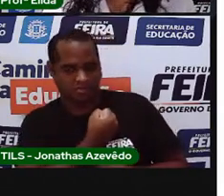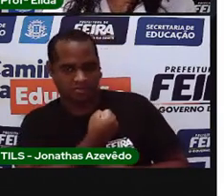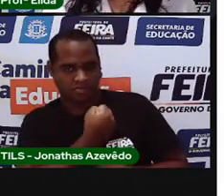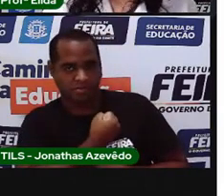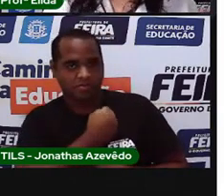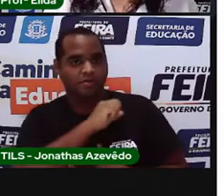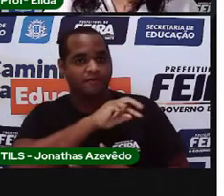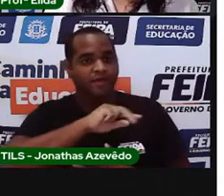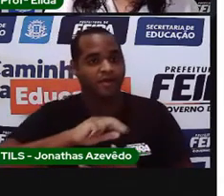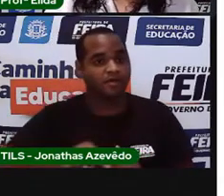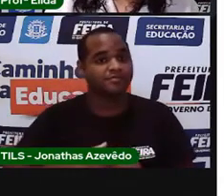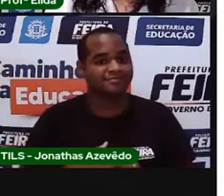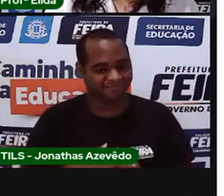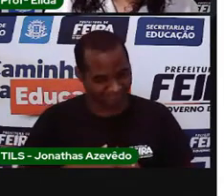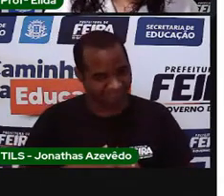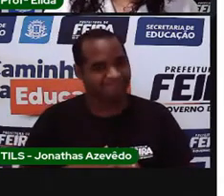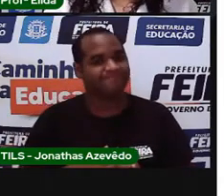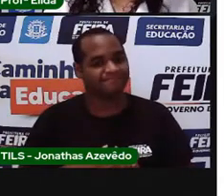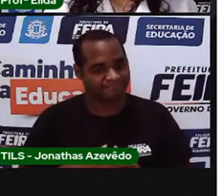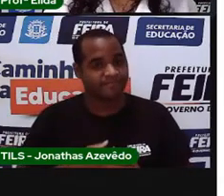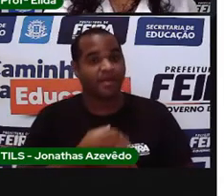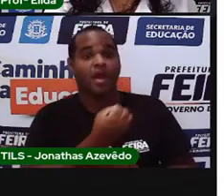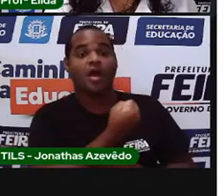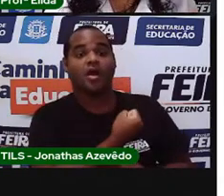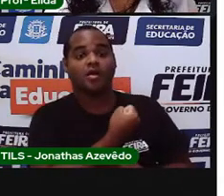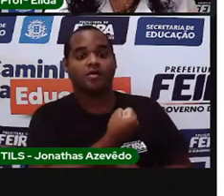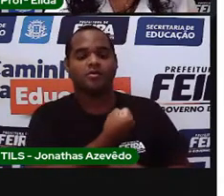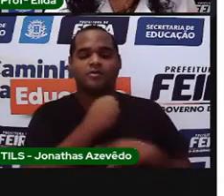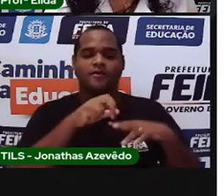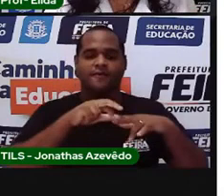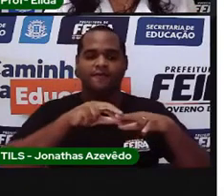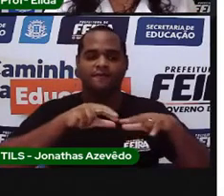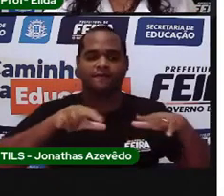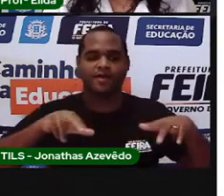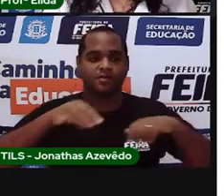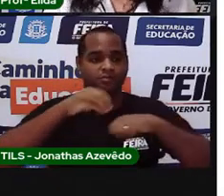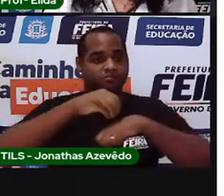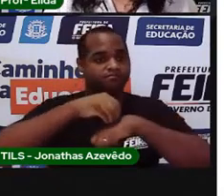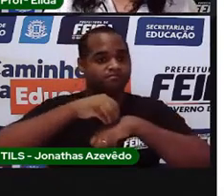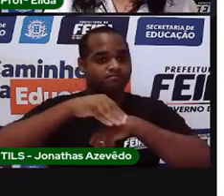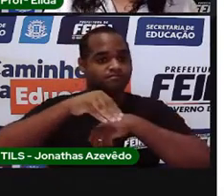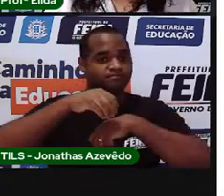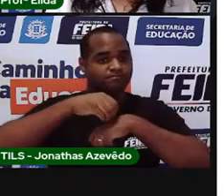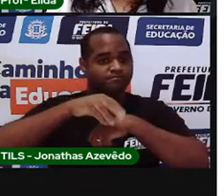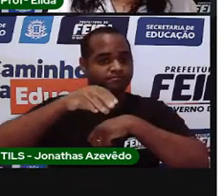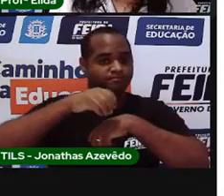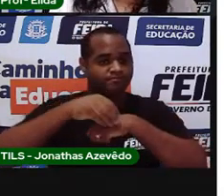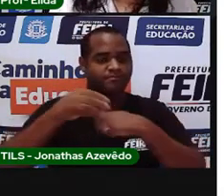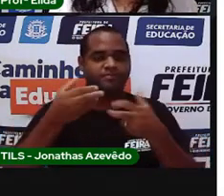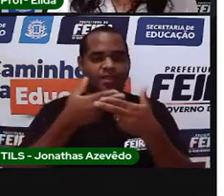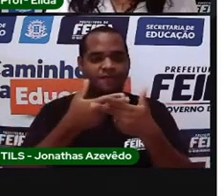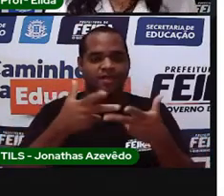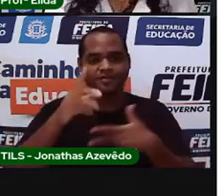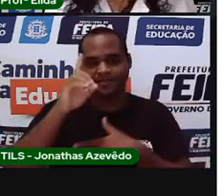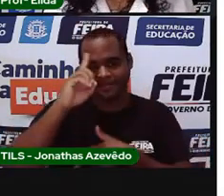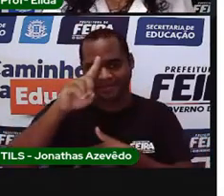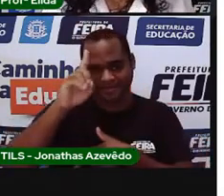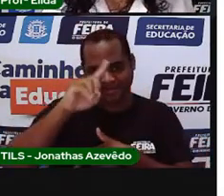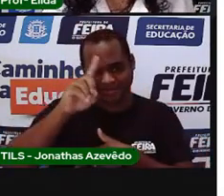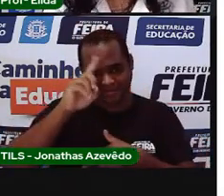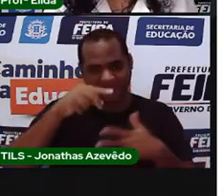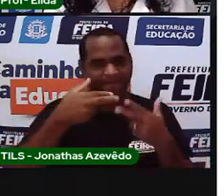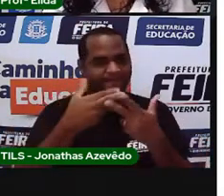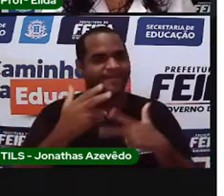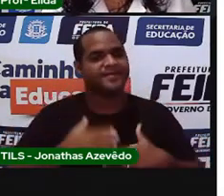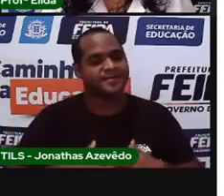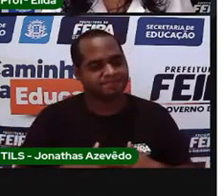É! Esses números servem para orientar os nossos dias. E vamos